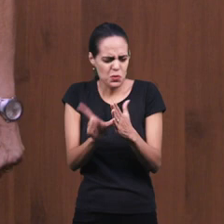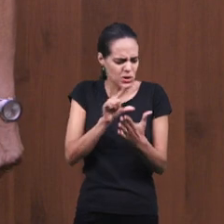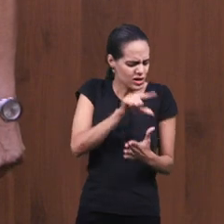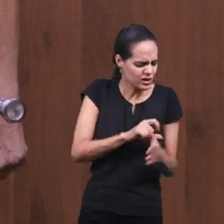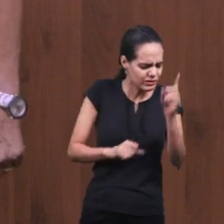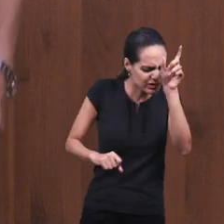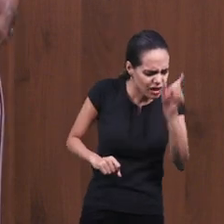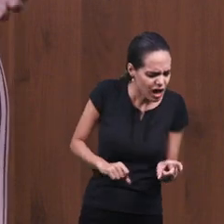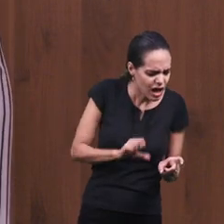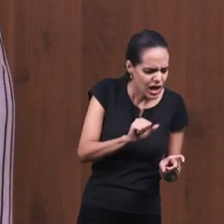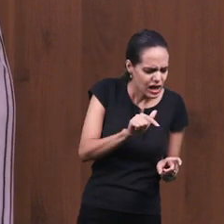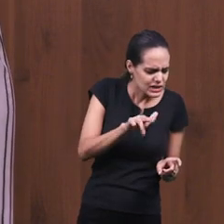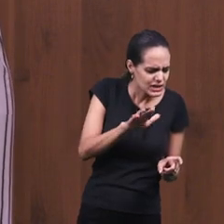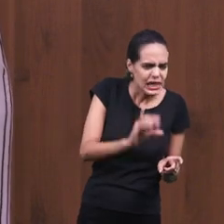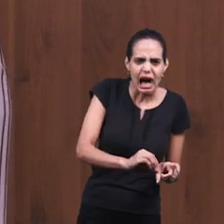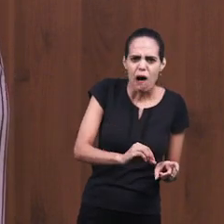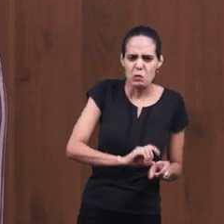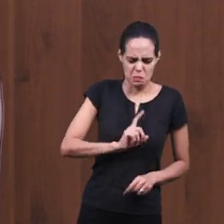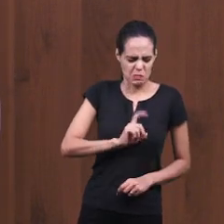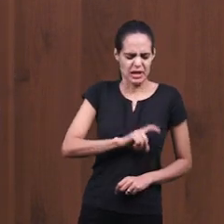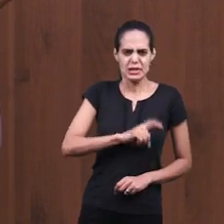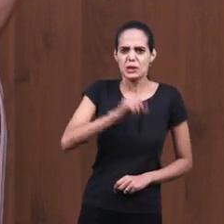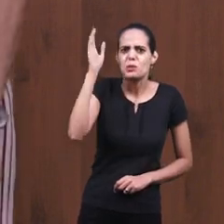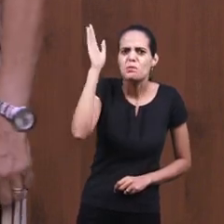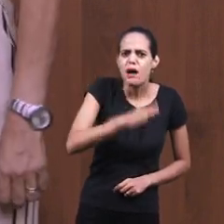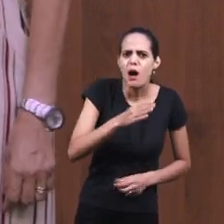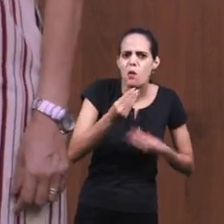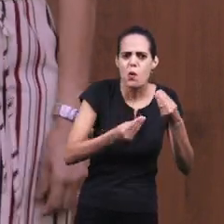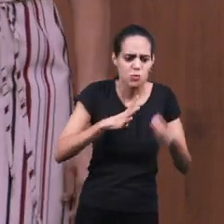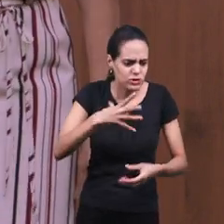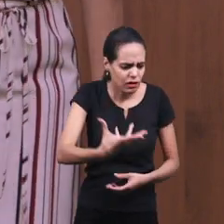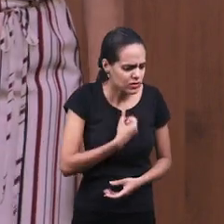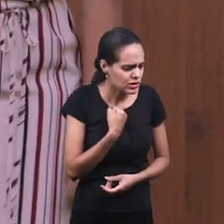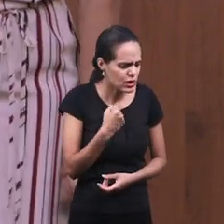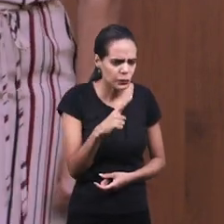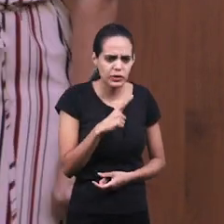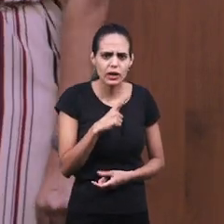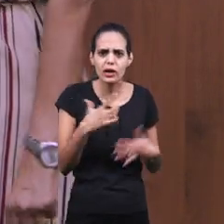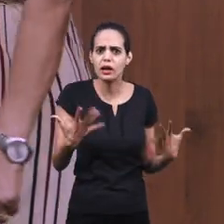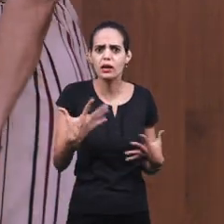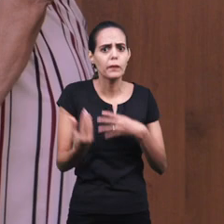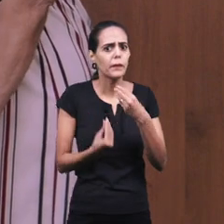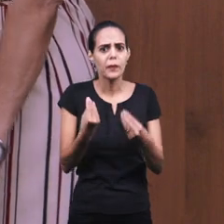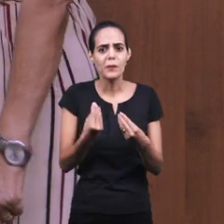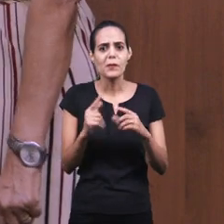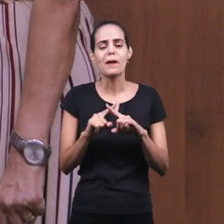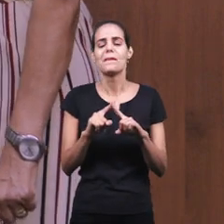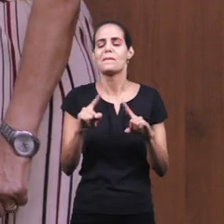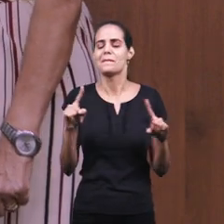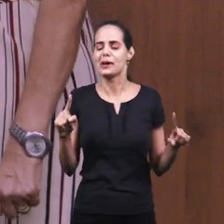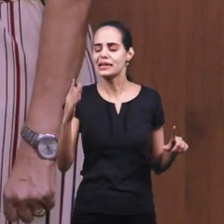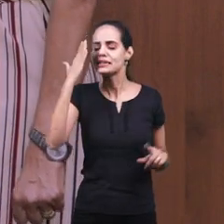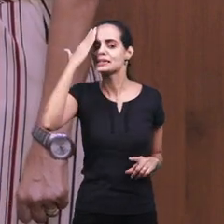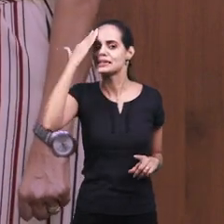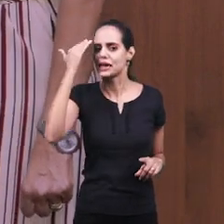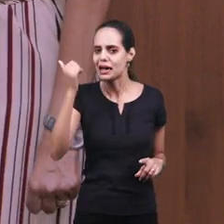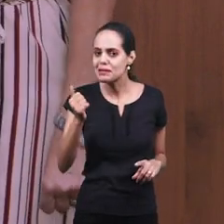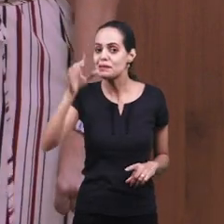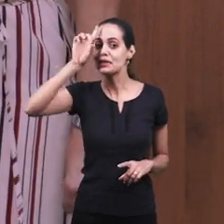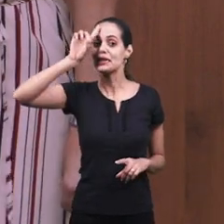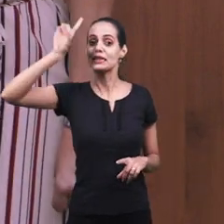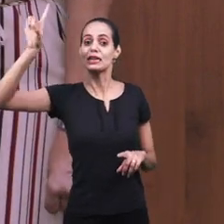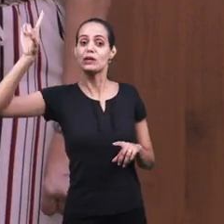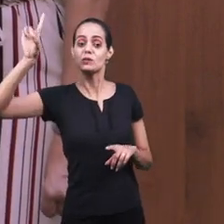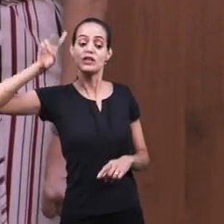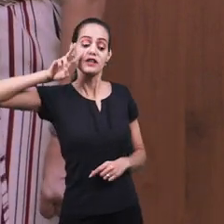mal como Saulo poderia ser salvo? Mas saibam queridos Que Deus não olha